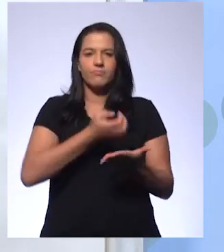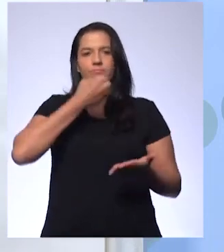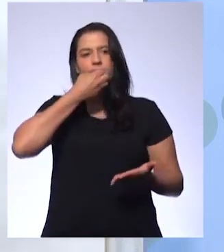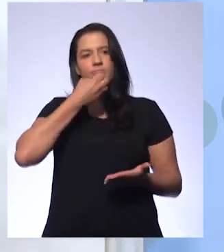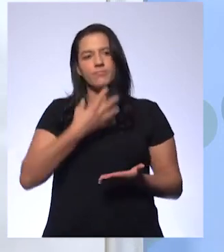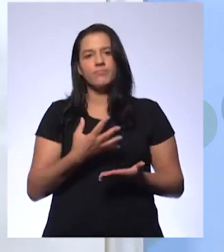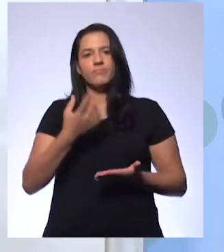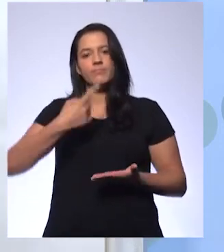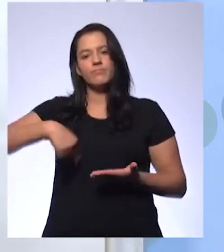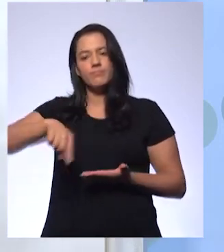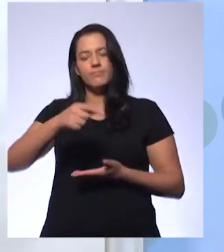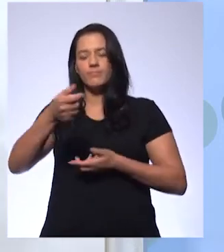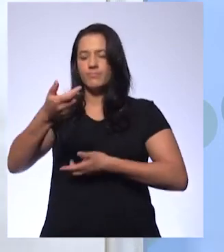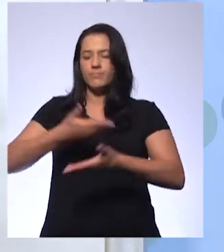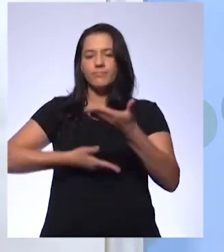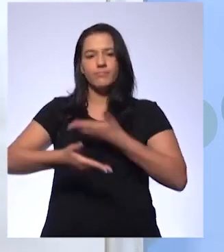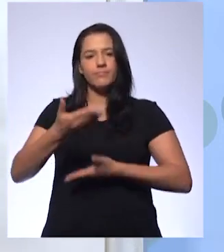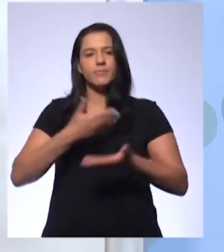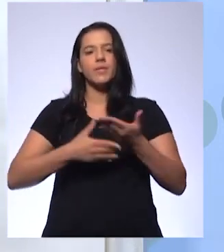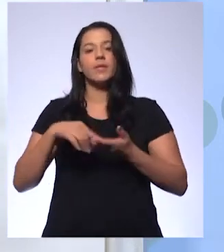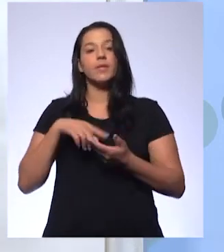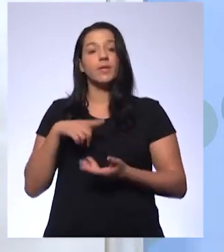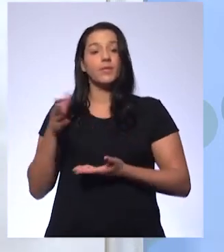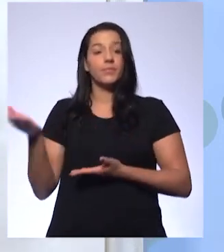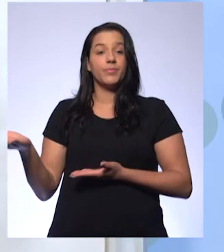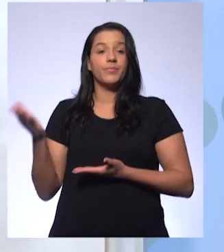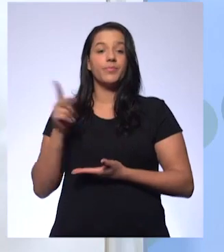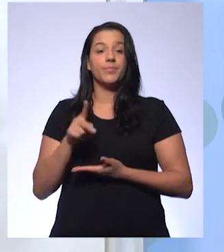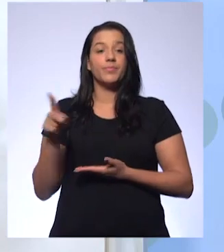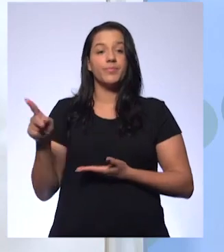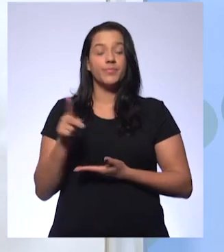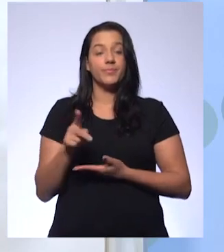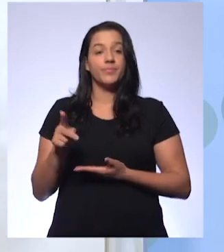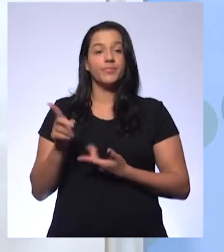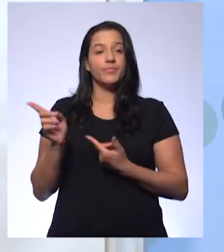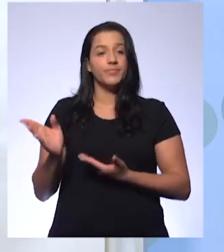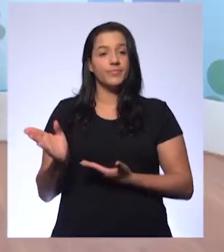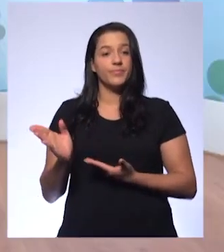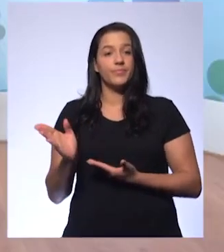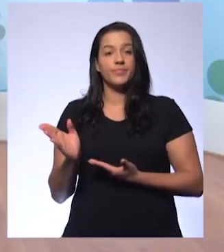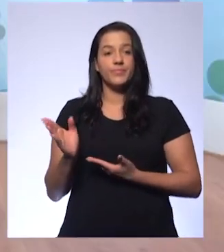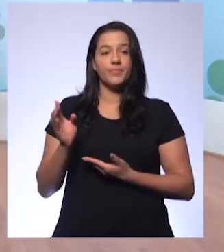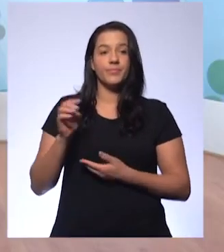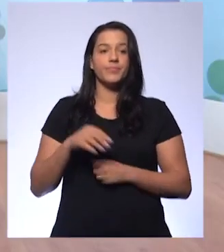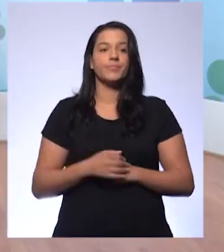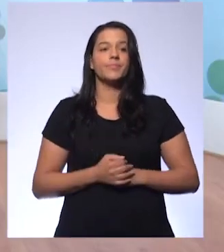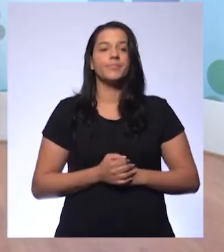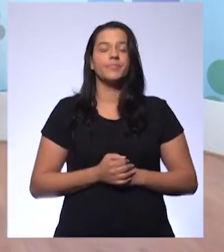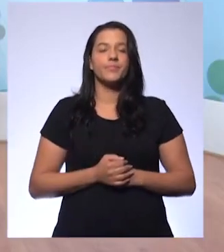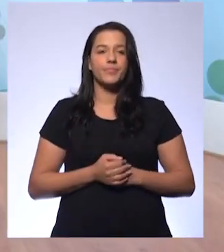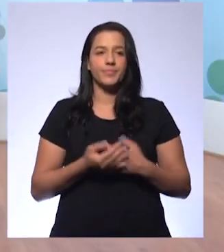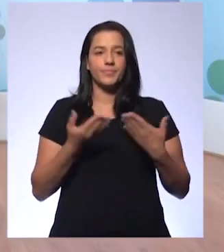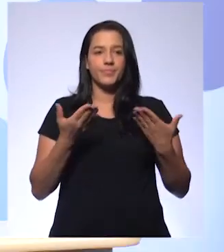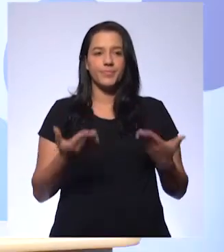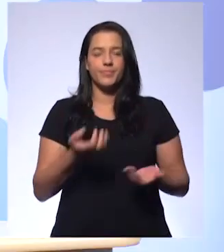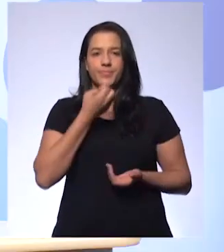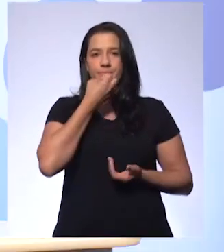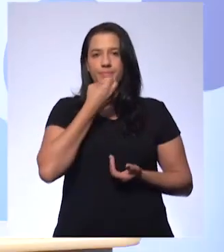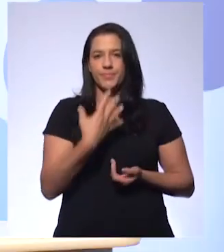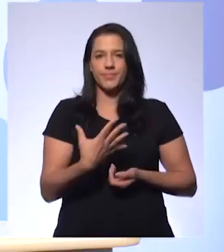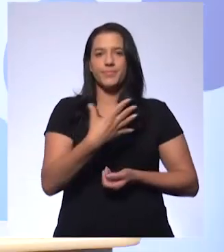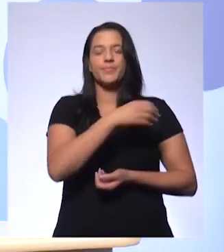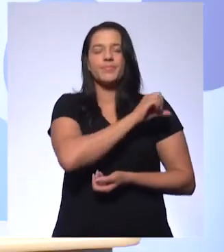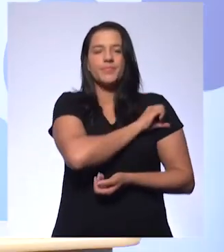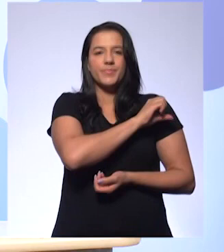com vocês aí no chat, a gente tem o nosso querido professor Magno. É isso aí, galera, do nono ano.